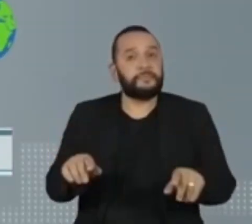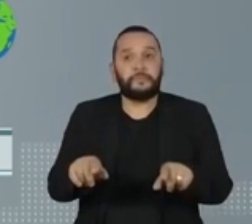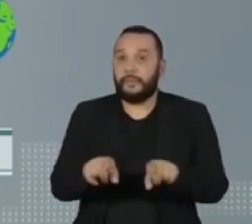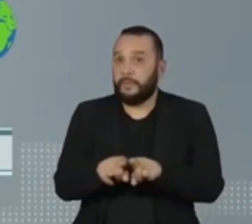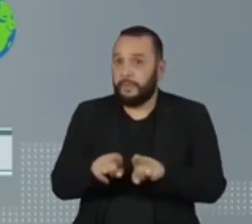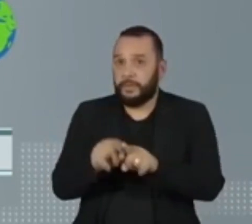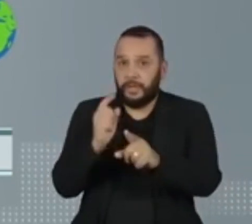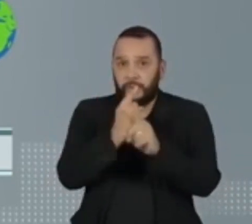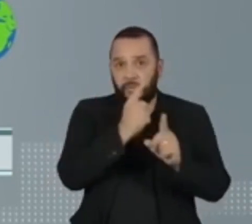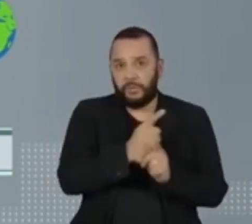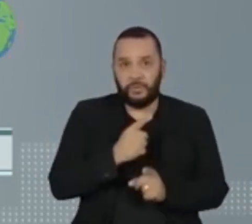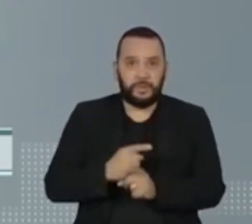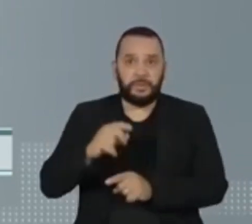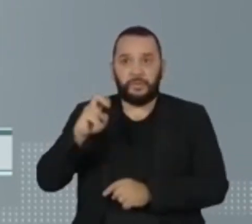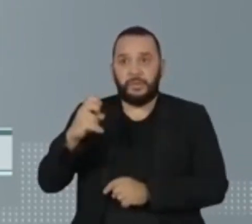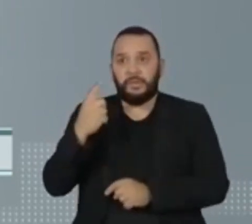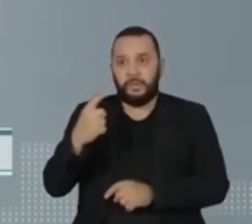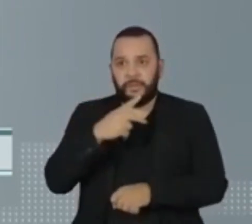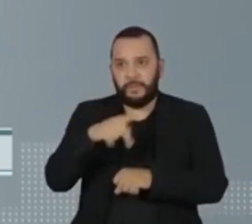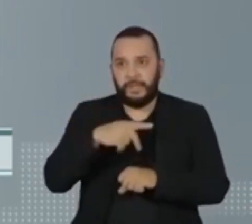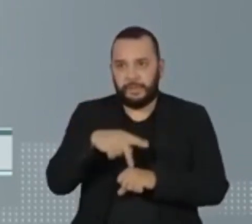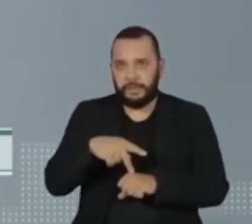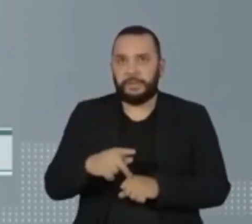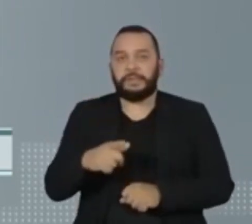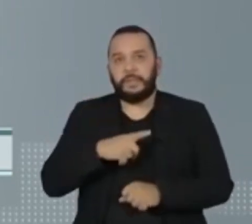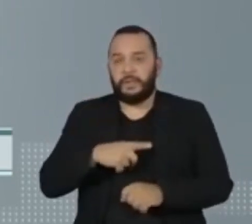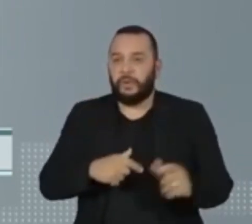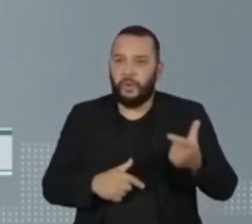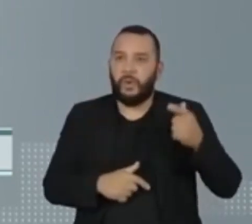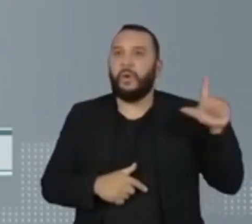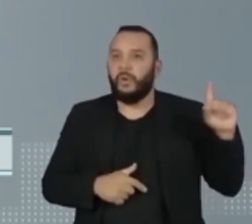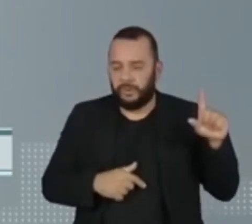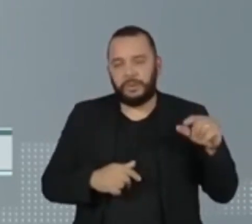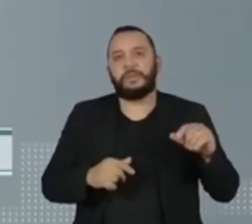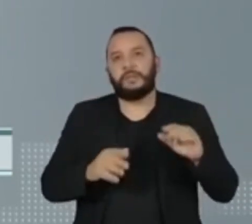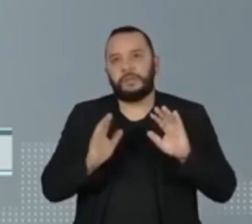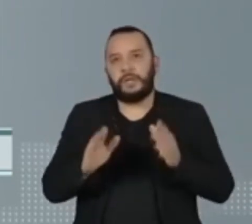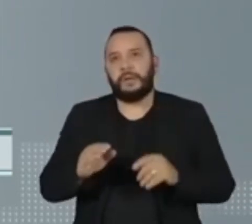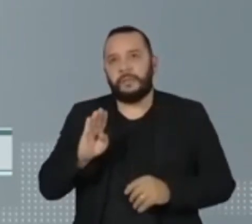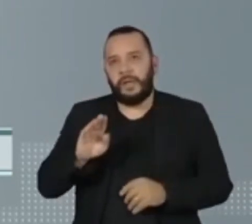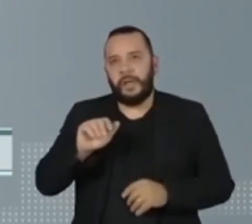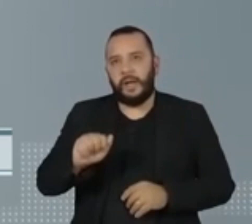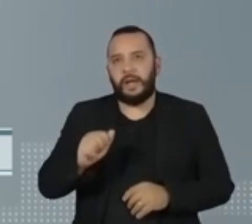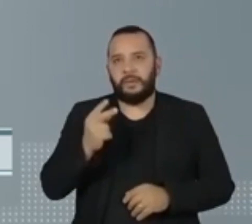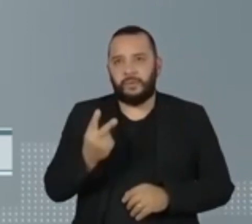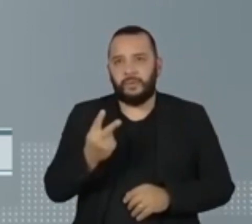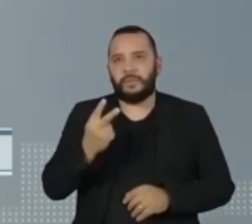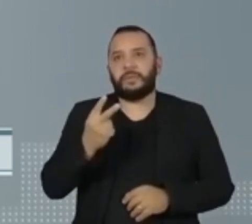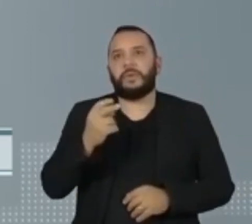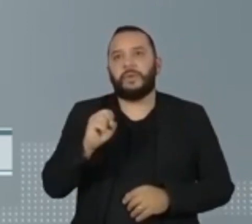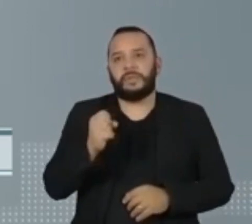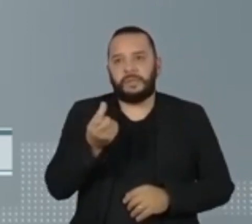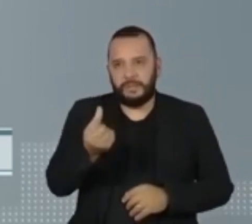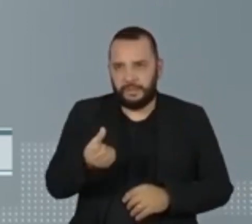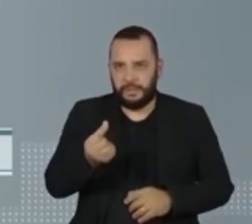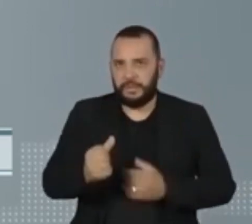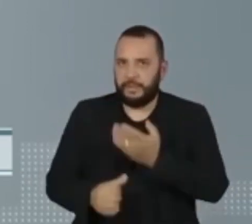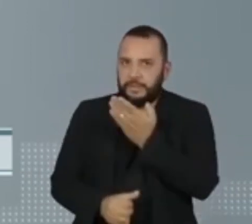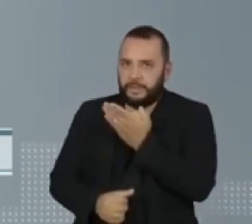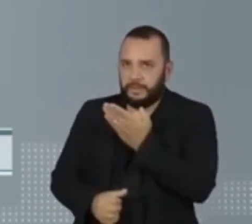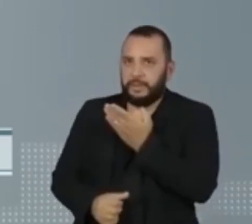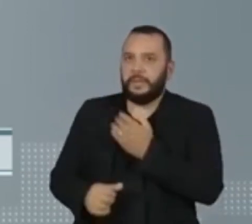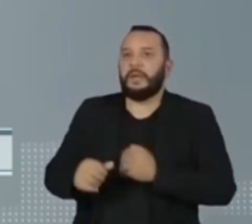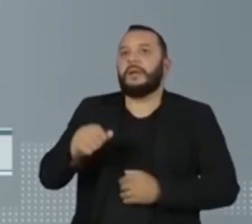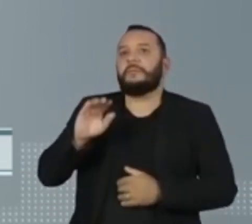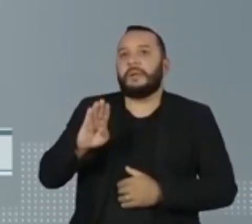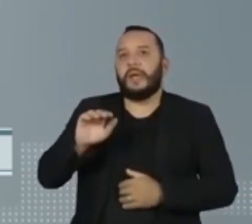em 51 países. Há ainda uma outra subvariante, a BA-286, inicialmente chamada de